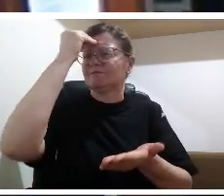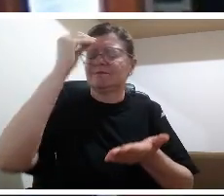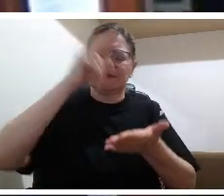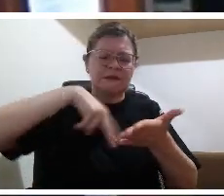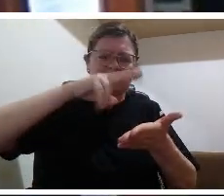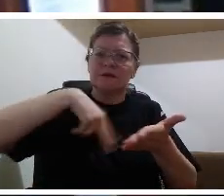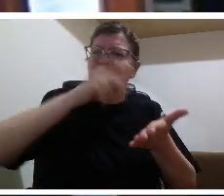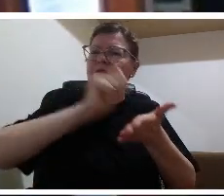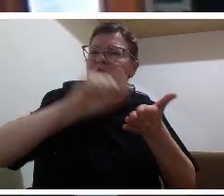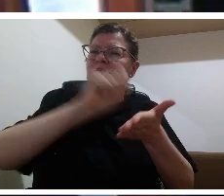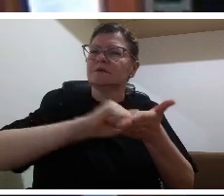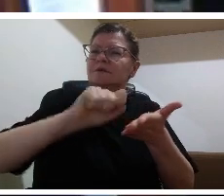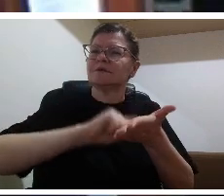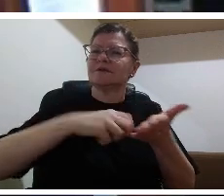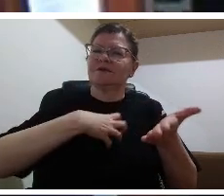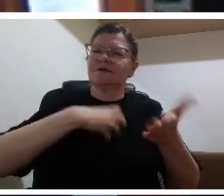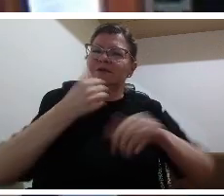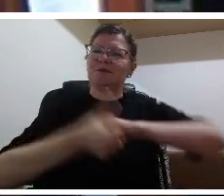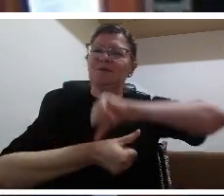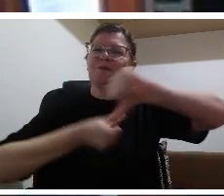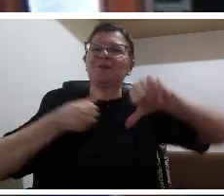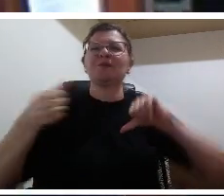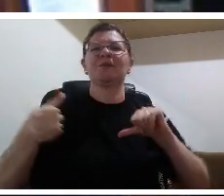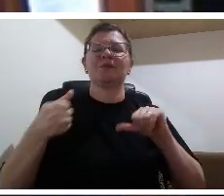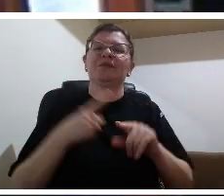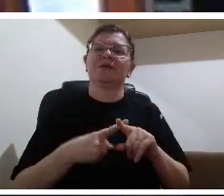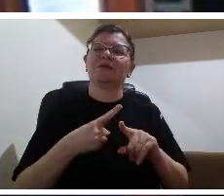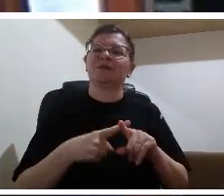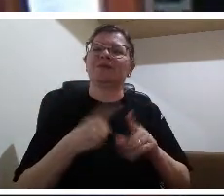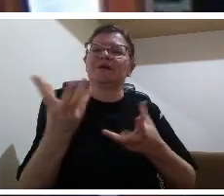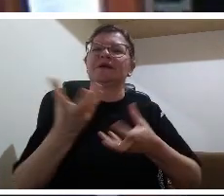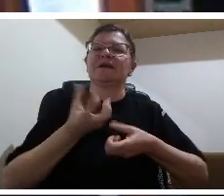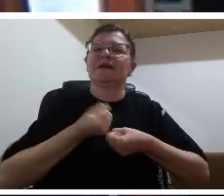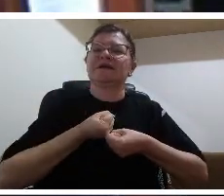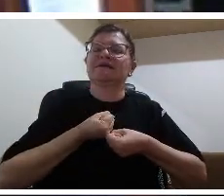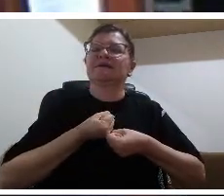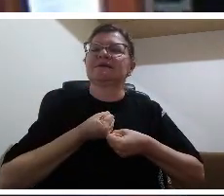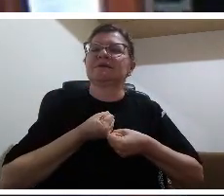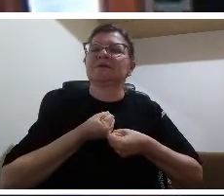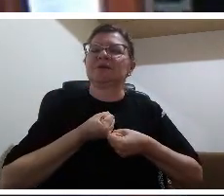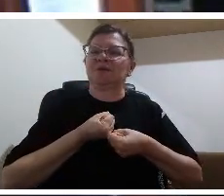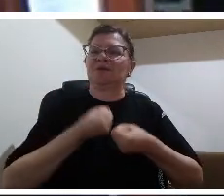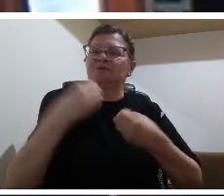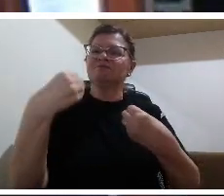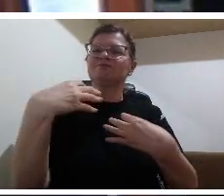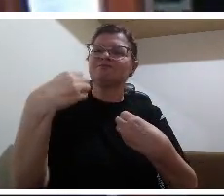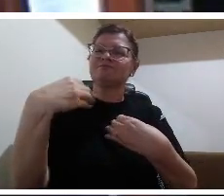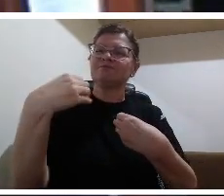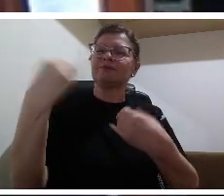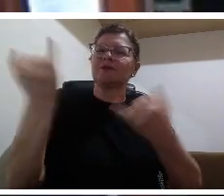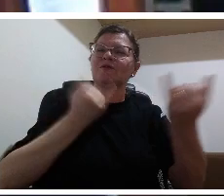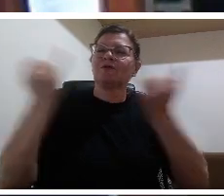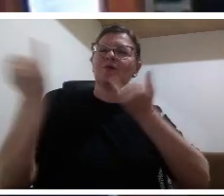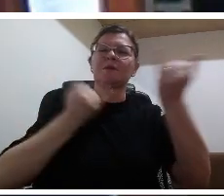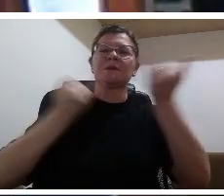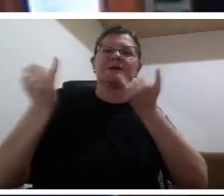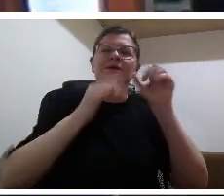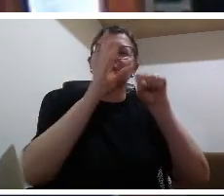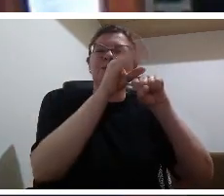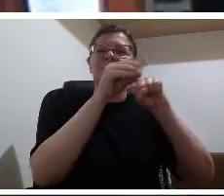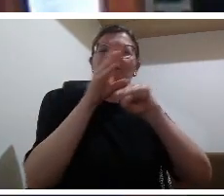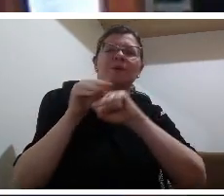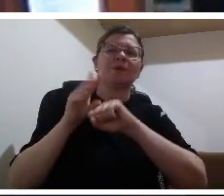informação um conhecimento que marca então nós marcamos o professor aliás nós como